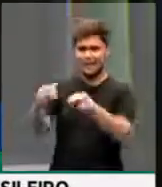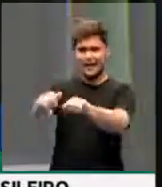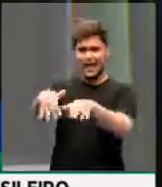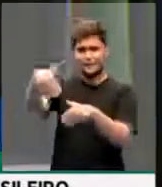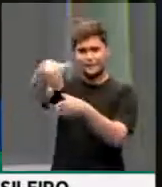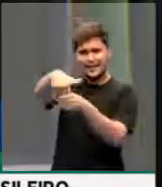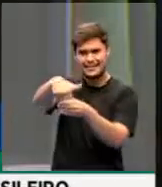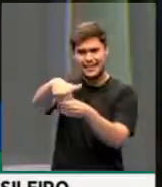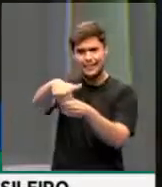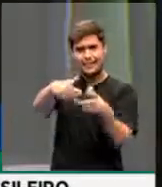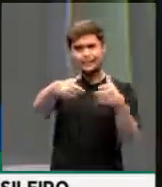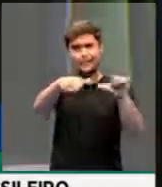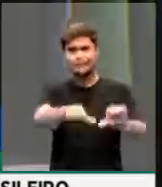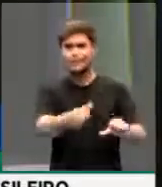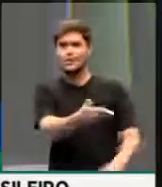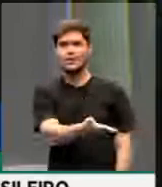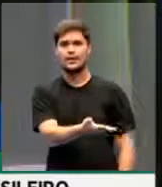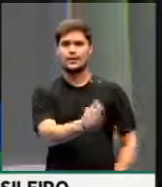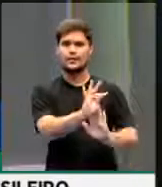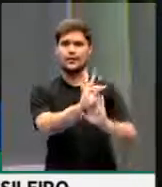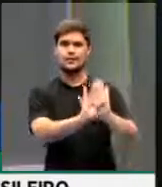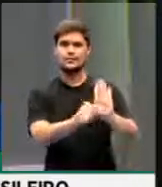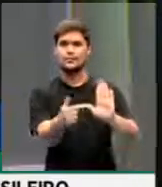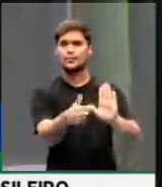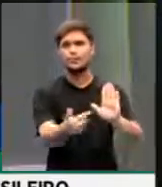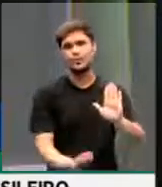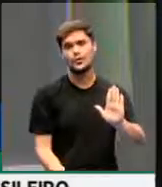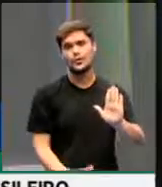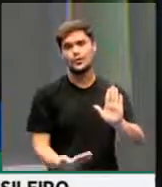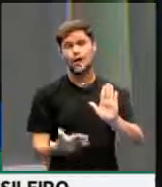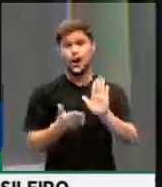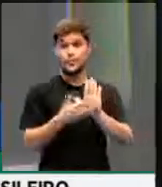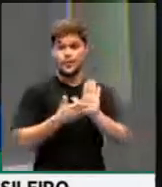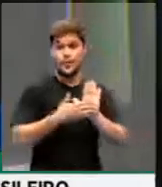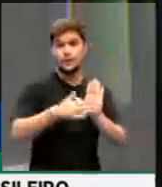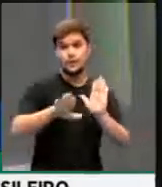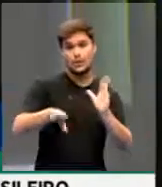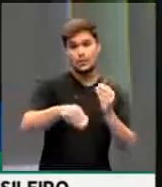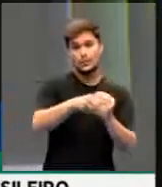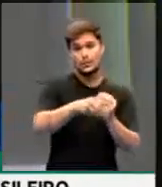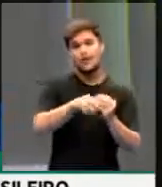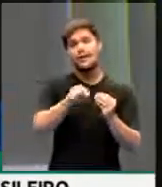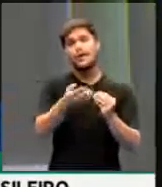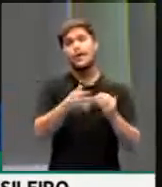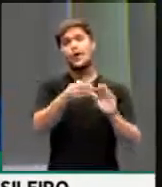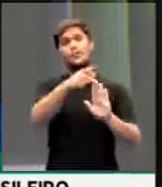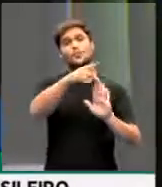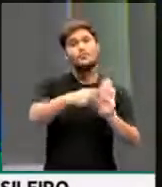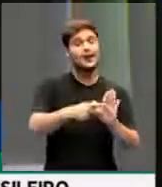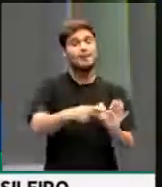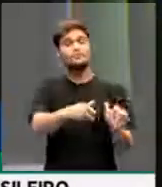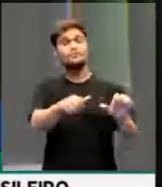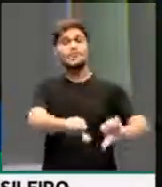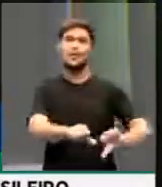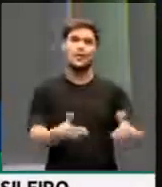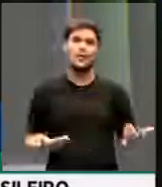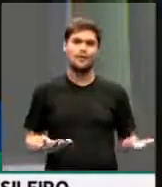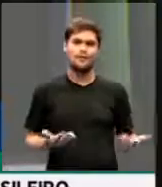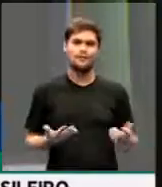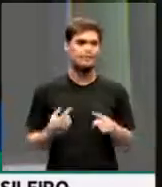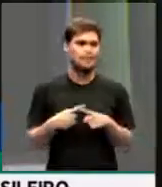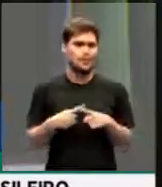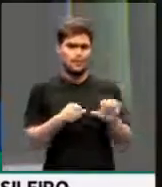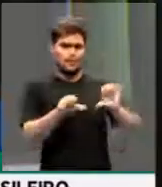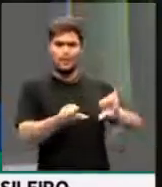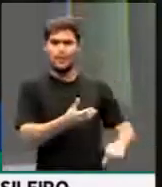Essa medida agora, anunciada nesta emenda, ela torna o projeto pior. E por que é que